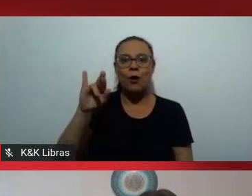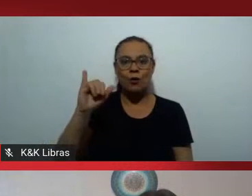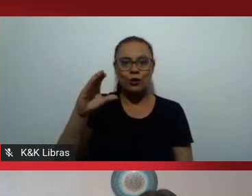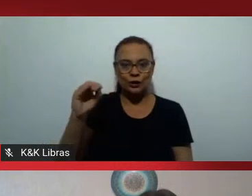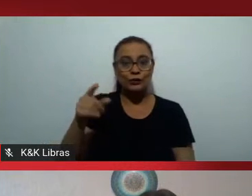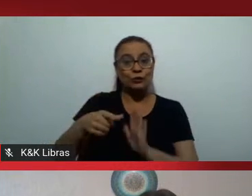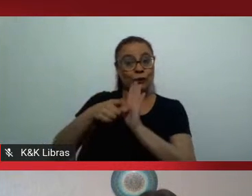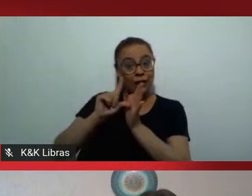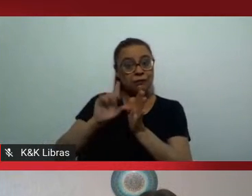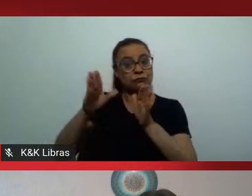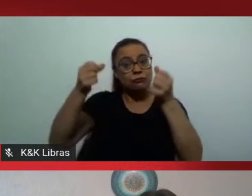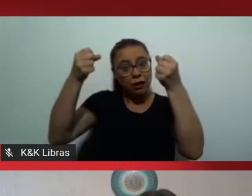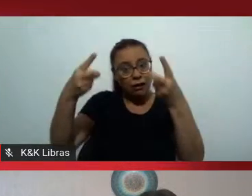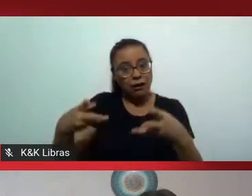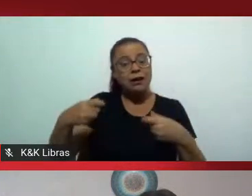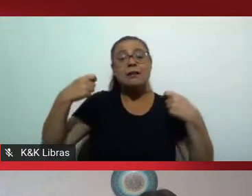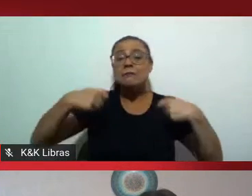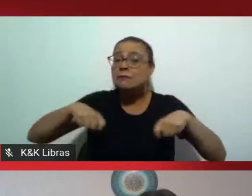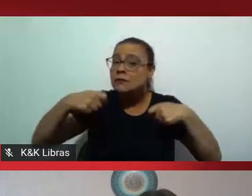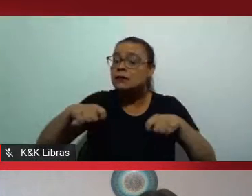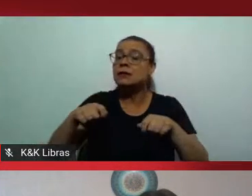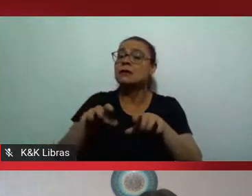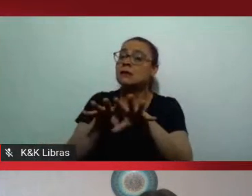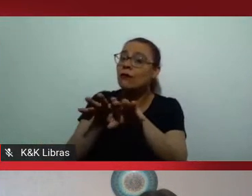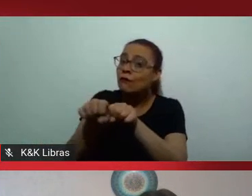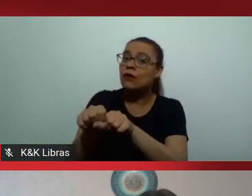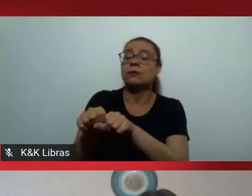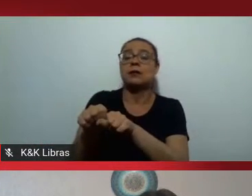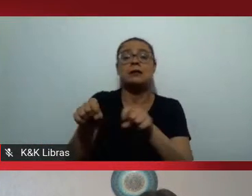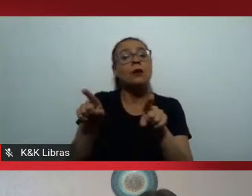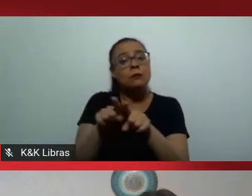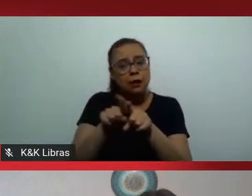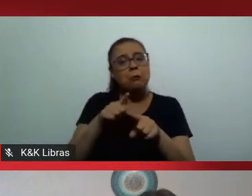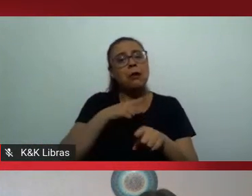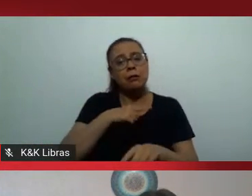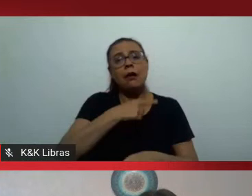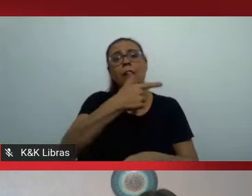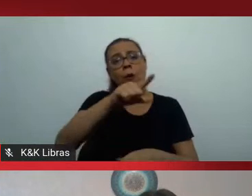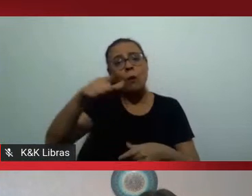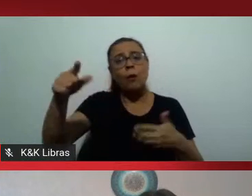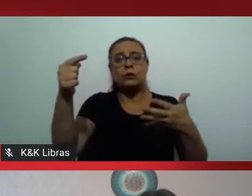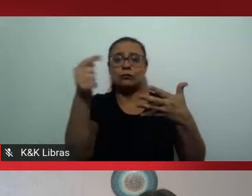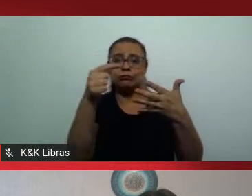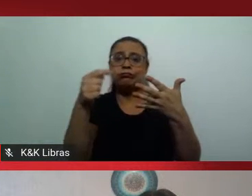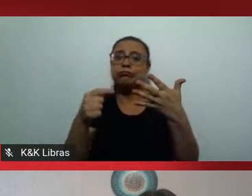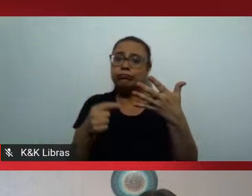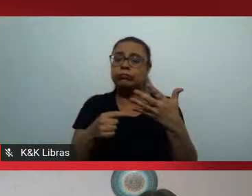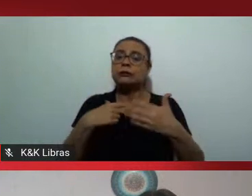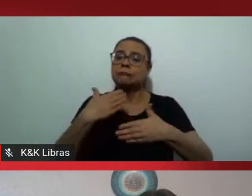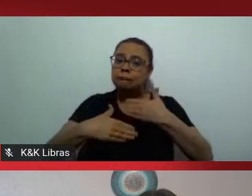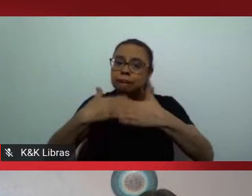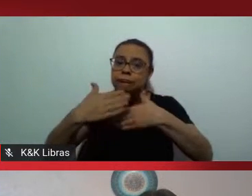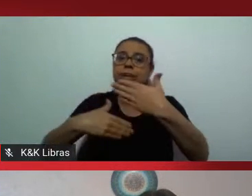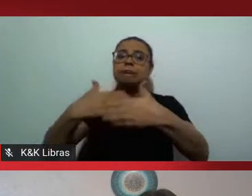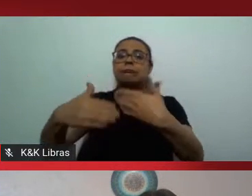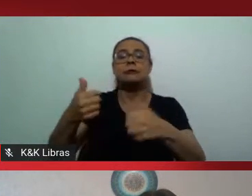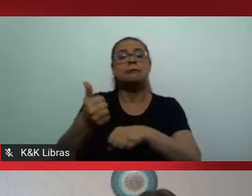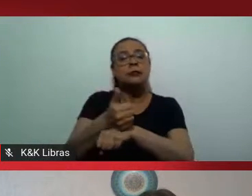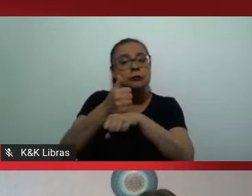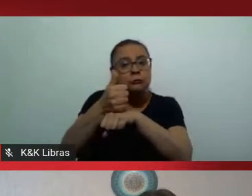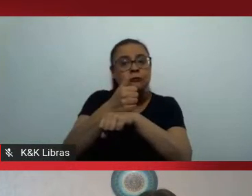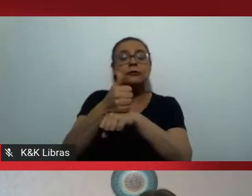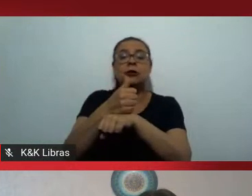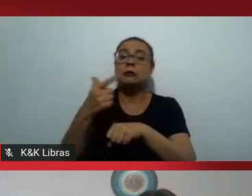necessidade de uma formação aliada a outros pré-requisitos de desempenho desses profissionais para que eles